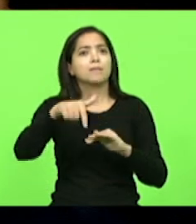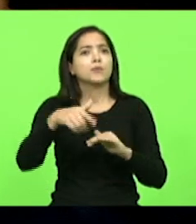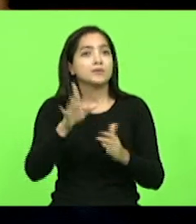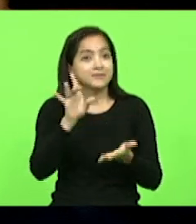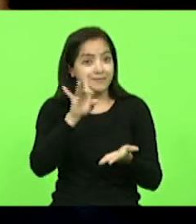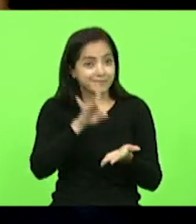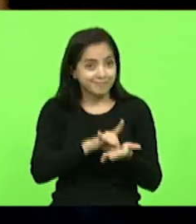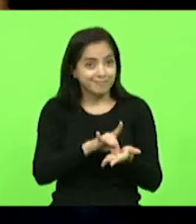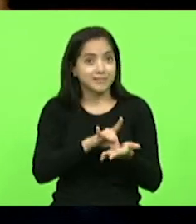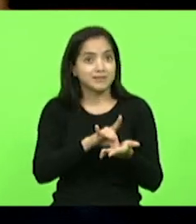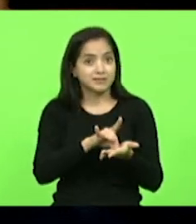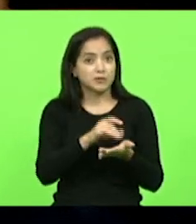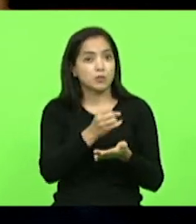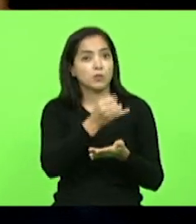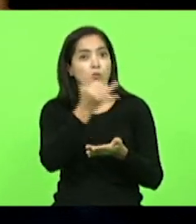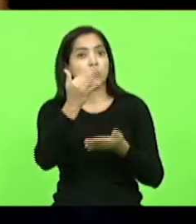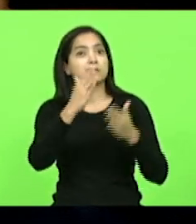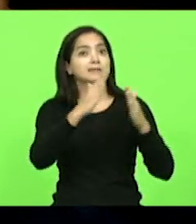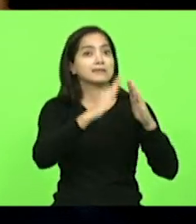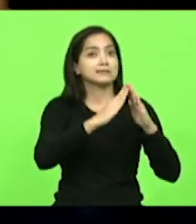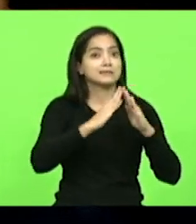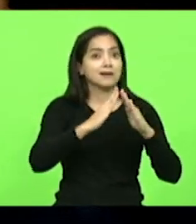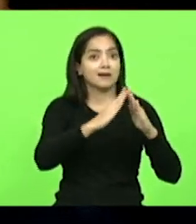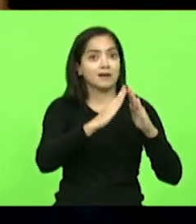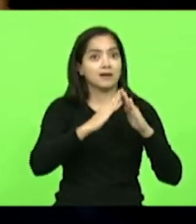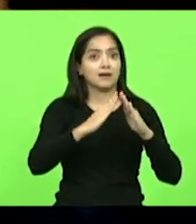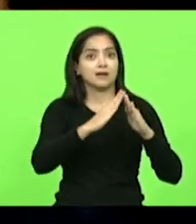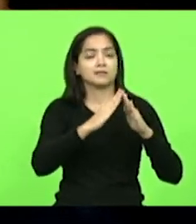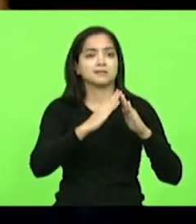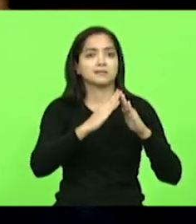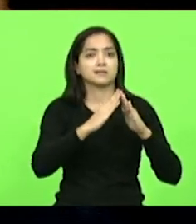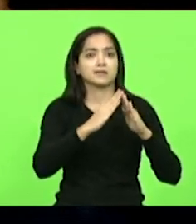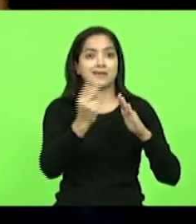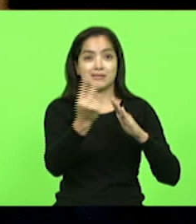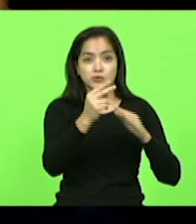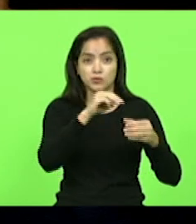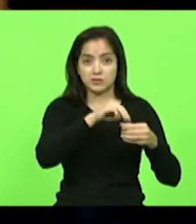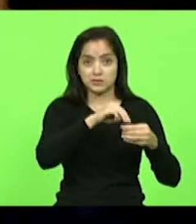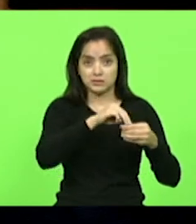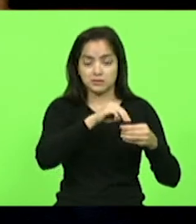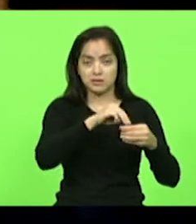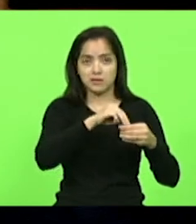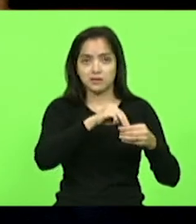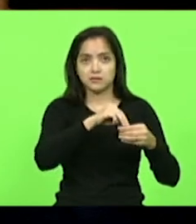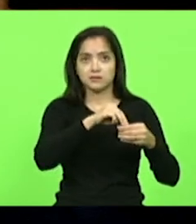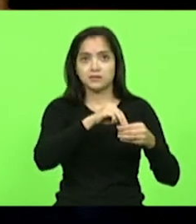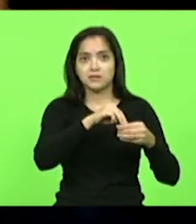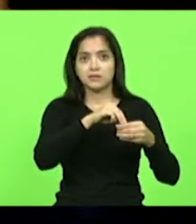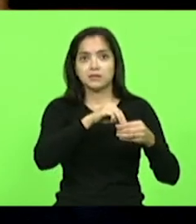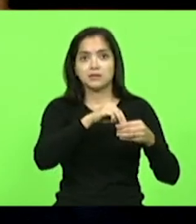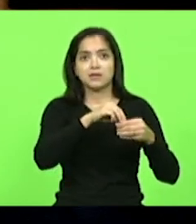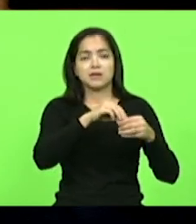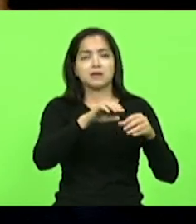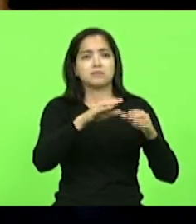quantas casas em descanso e Belmonte completamente destelhadas.